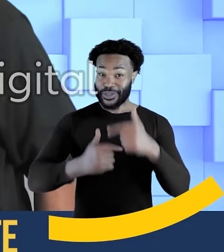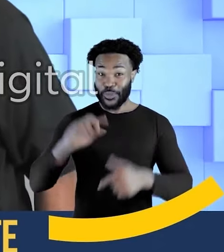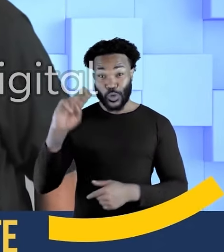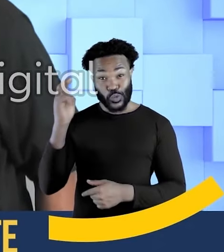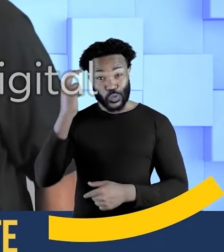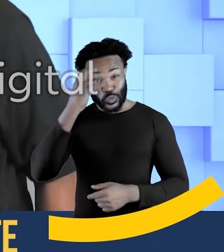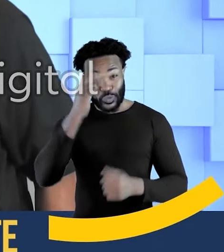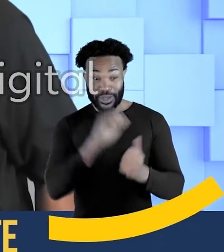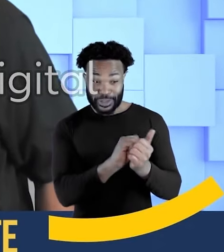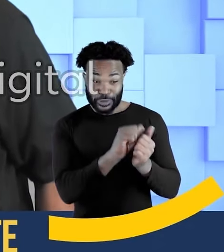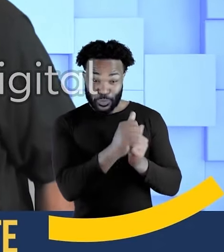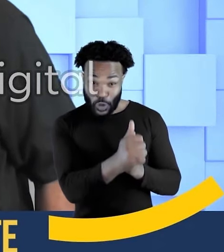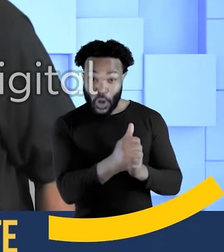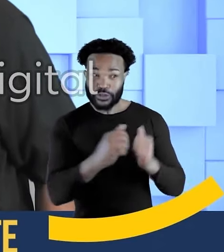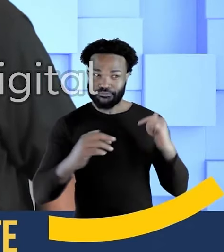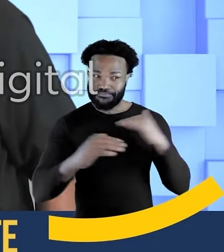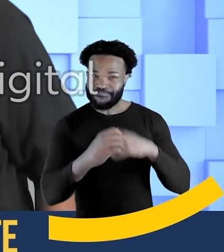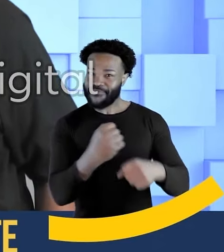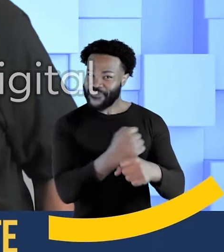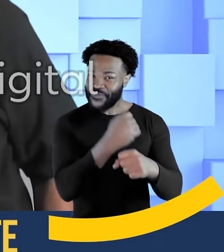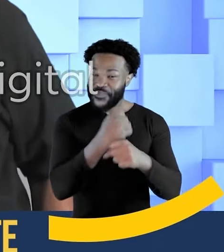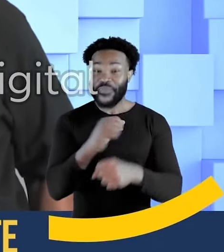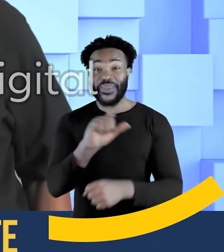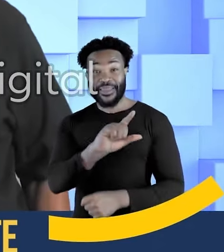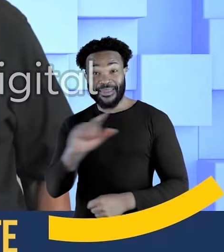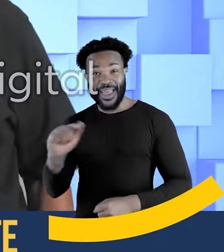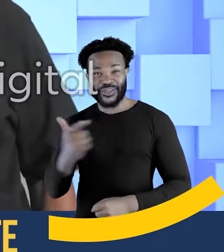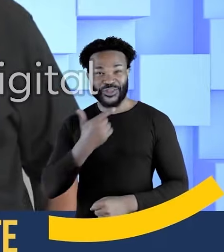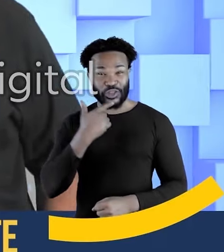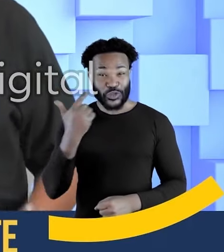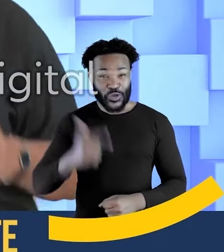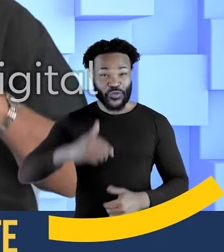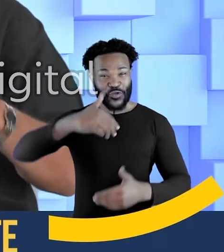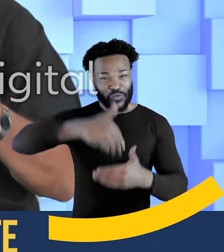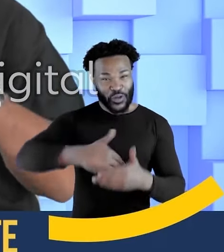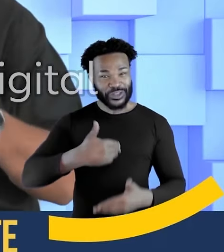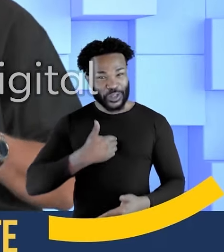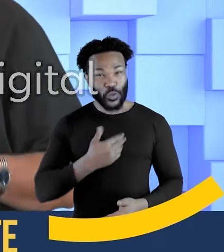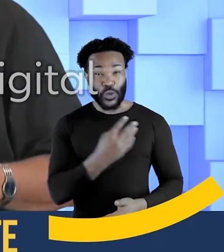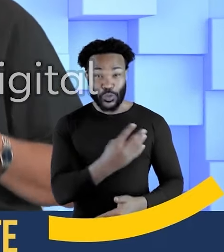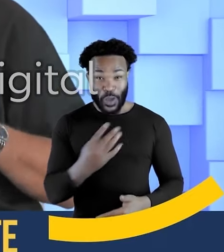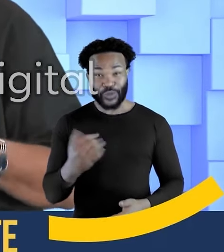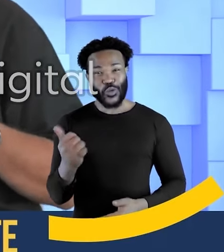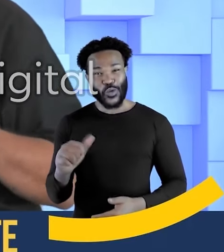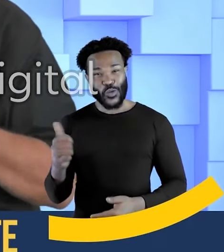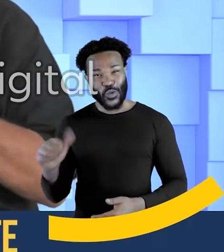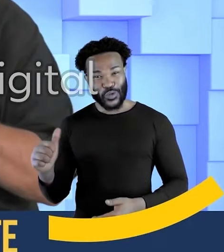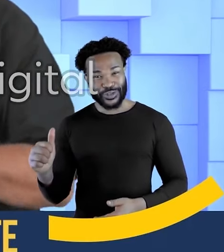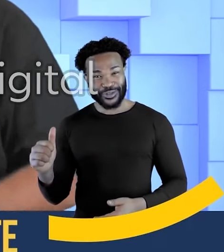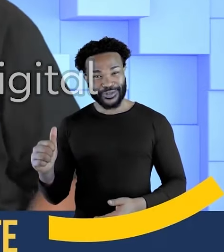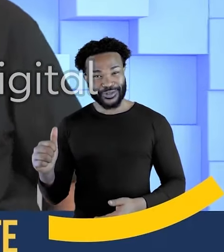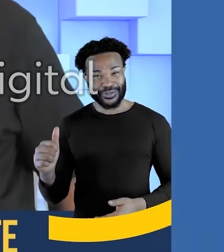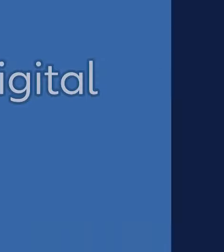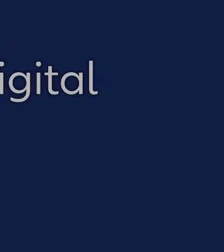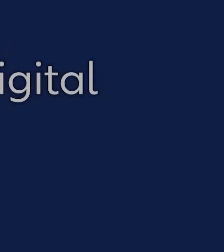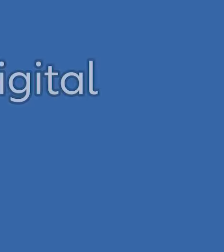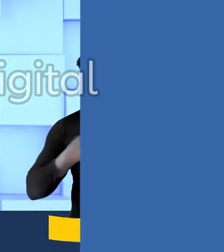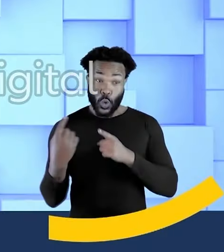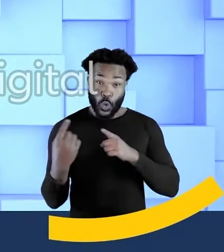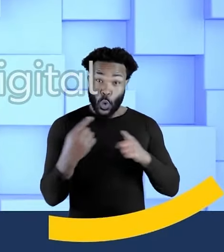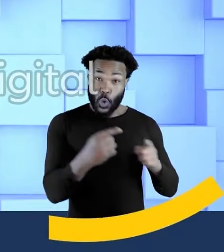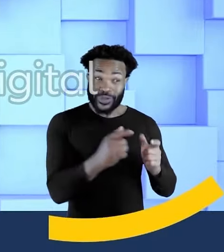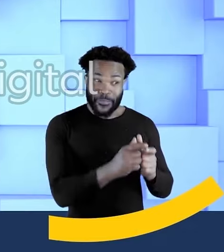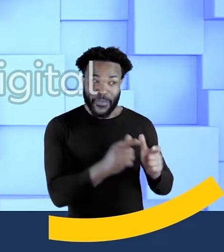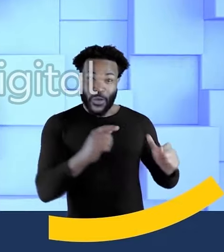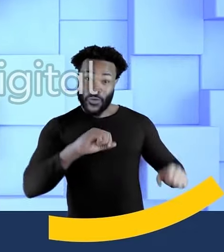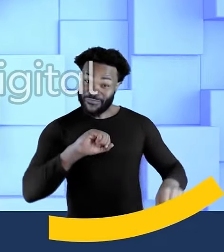com cultura, esporte e urbanização. A Leste vai voltar a sorrir de novo. Vote Silvão Leite, 44-111. Combati